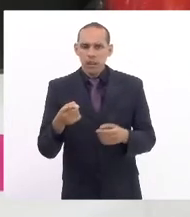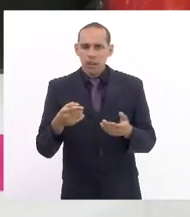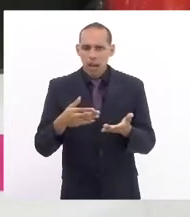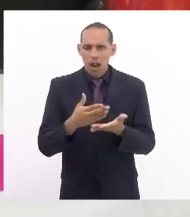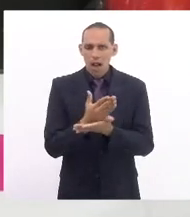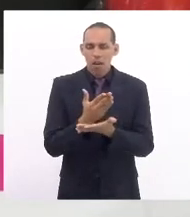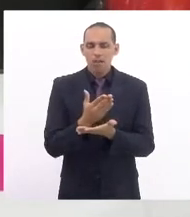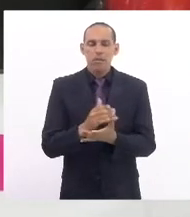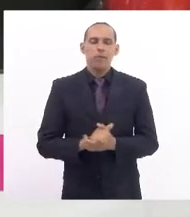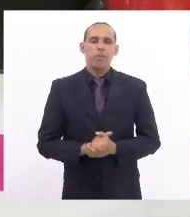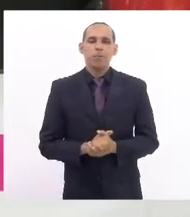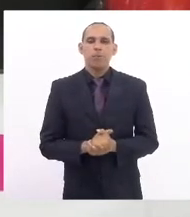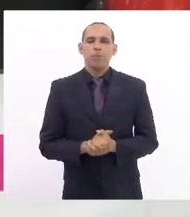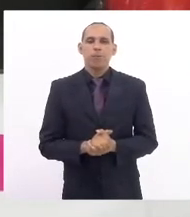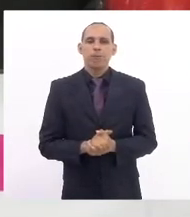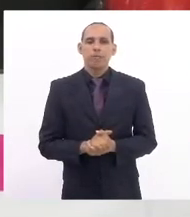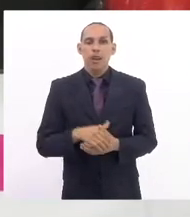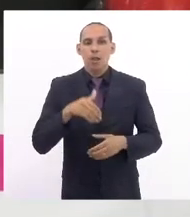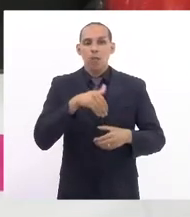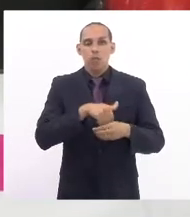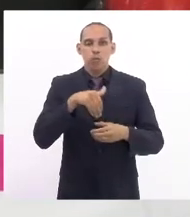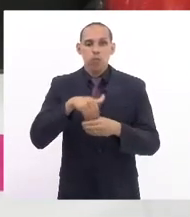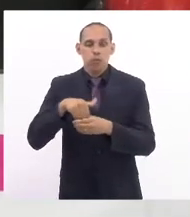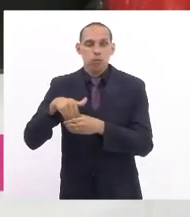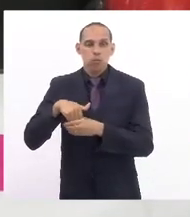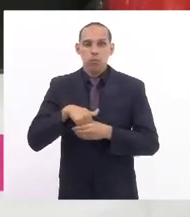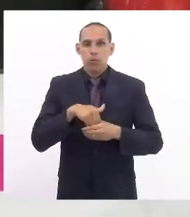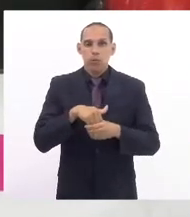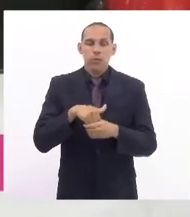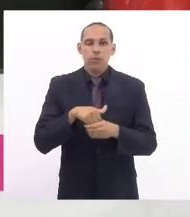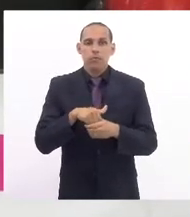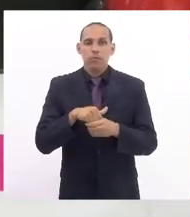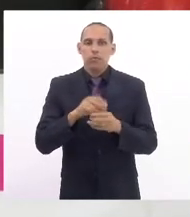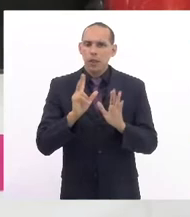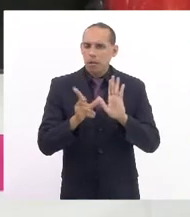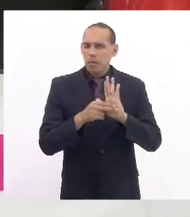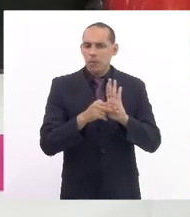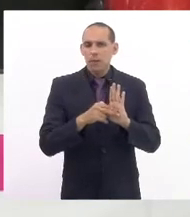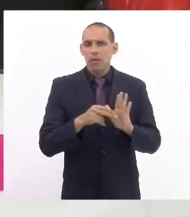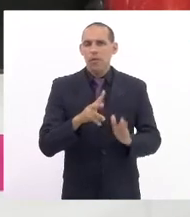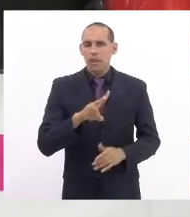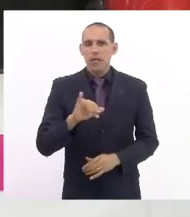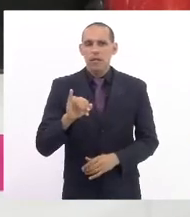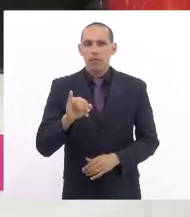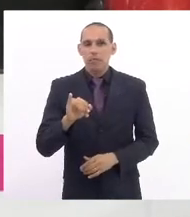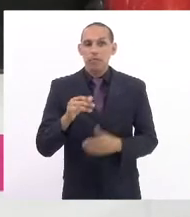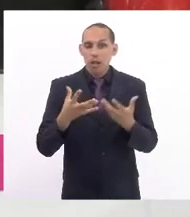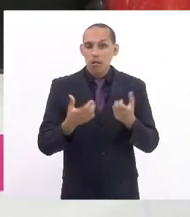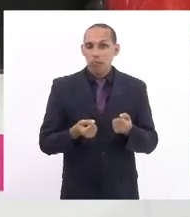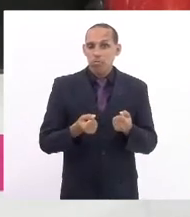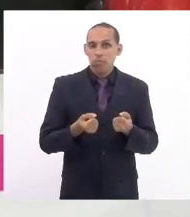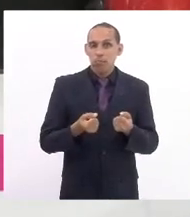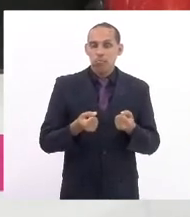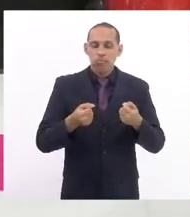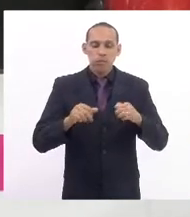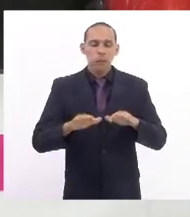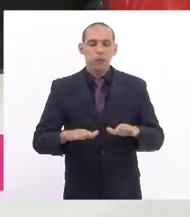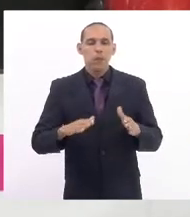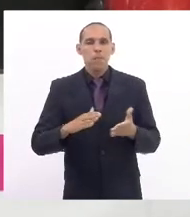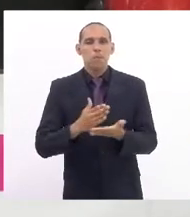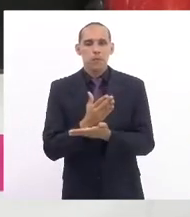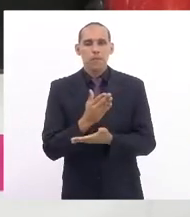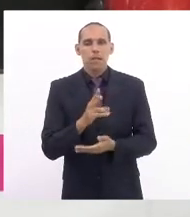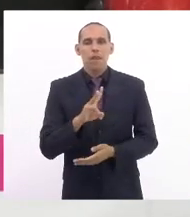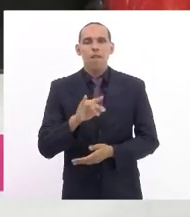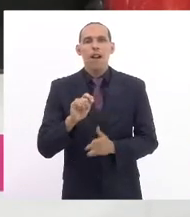aprovado. Em votação, a reneição vencida assim emendada. Os senhores que aprovam a permanência de comissão, aprovado,